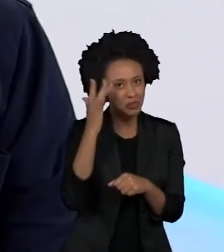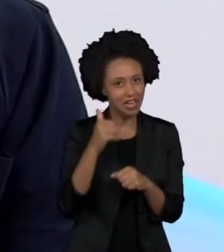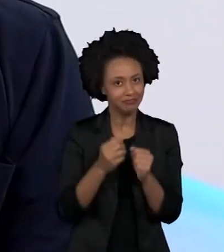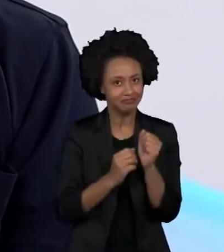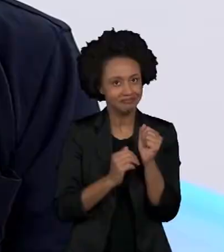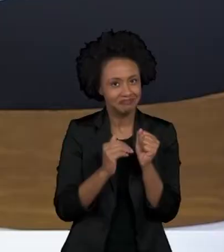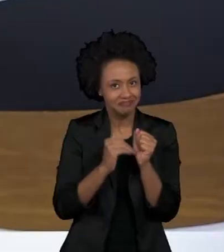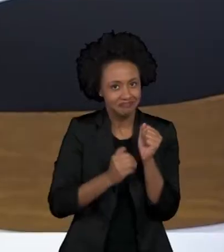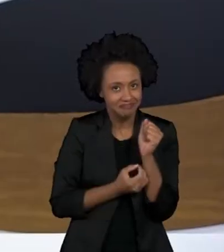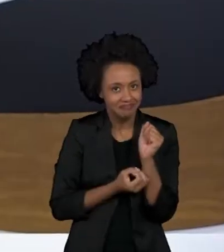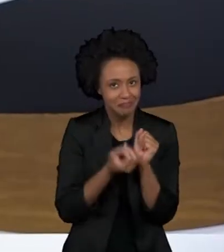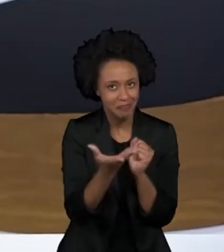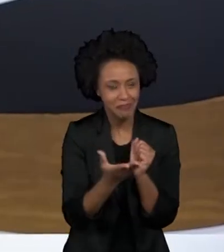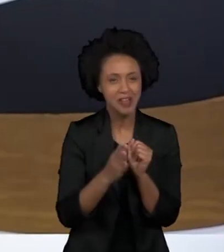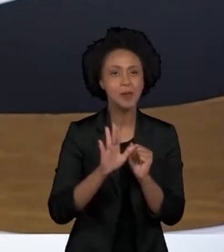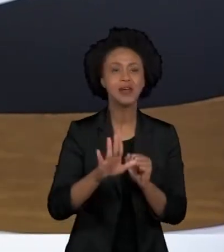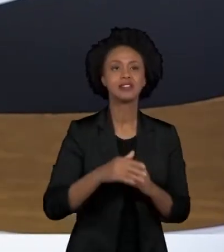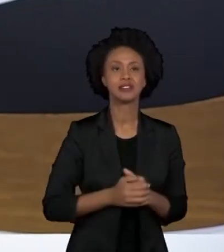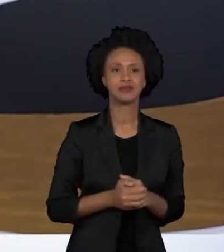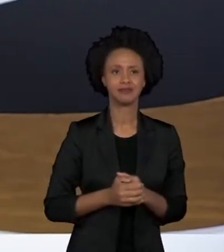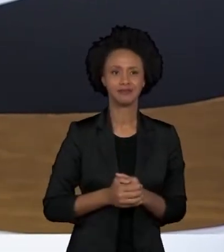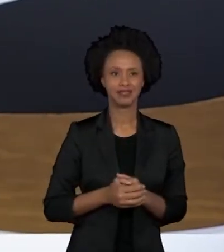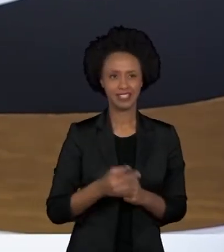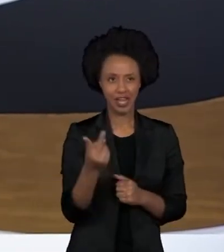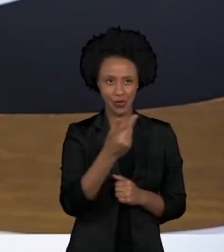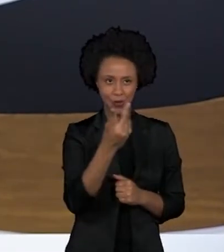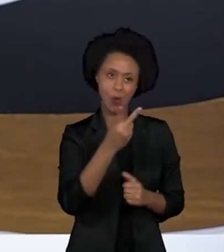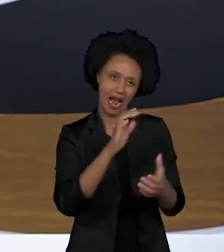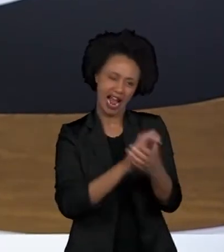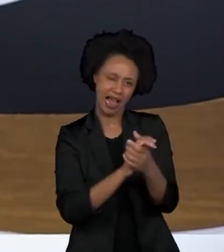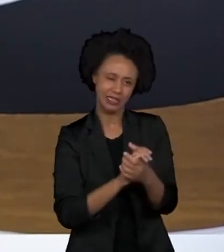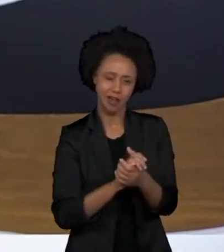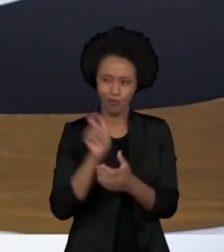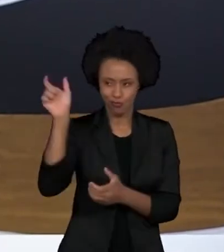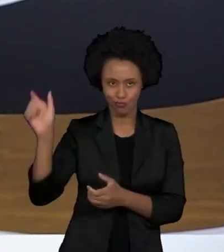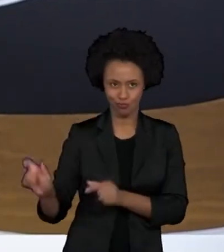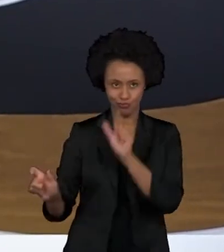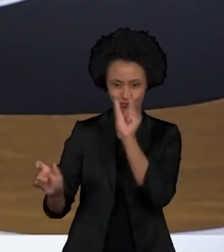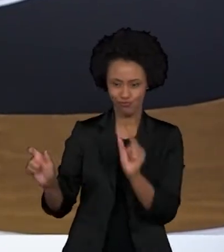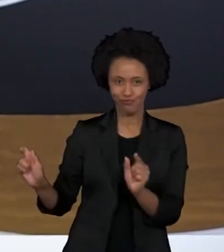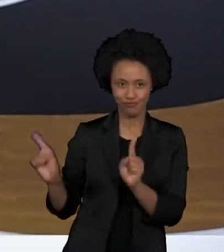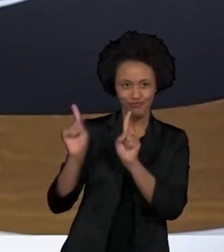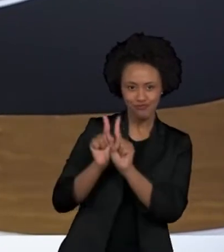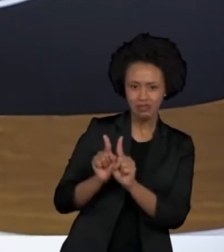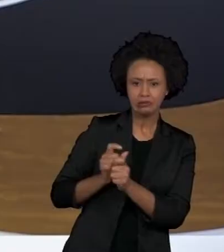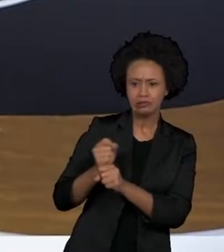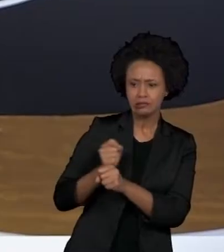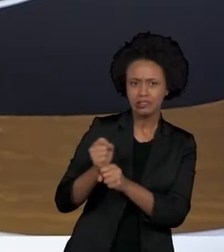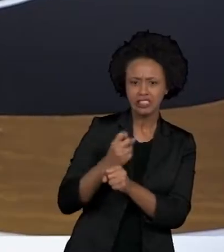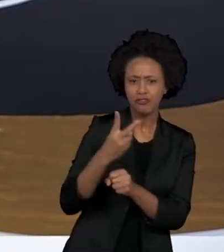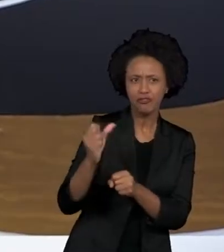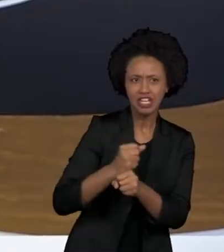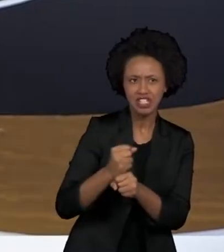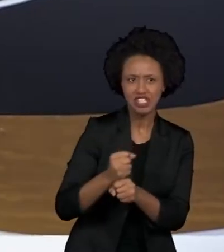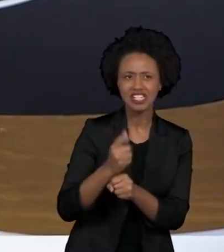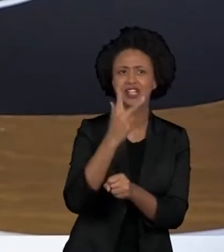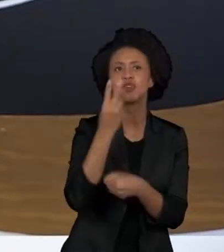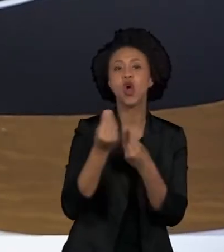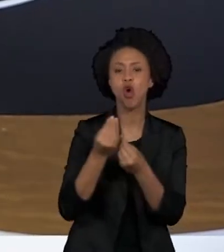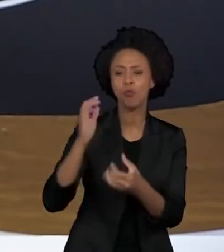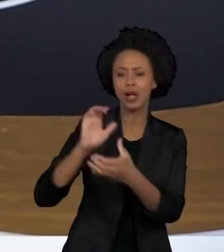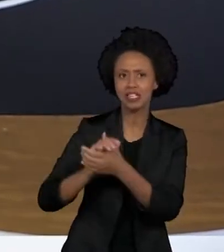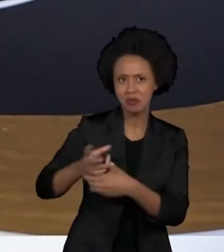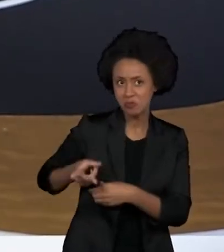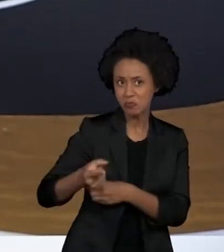juntos, depois de todos esses anos, você acha que eles atravessariam a crise de meia-idade e todas as crises que um